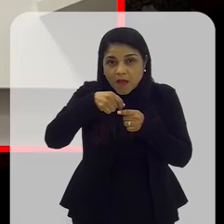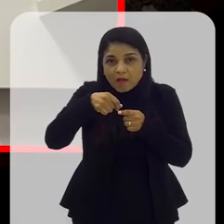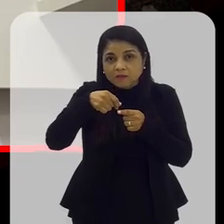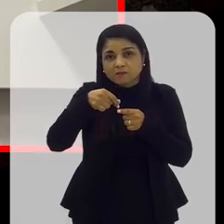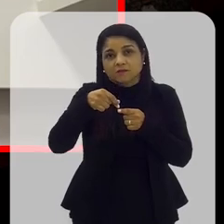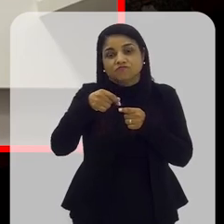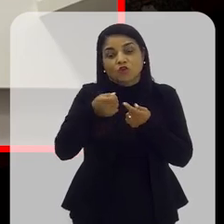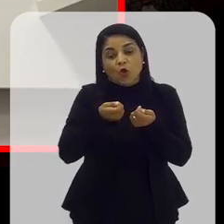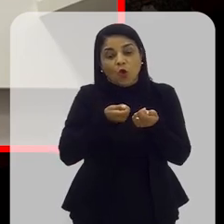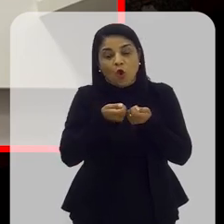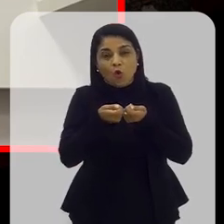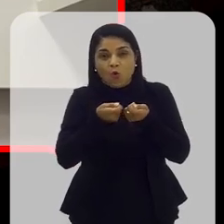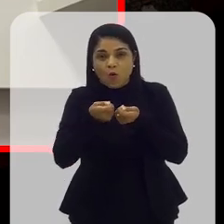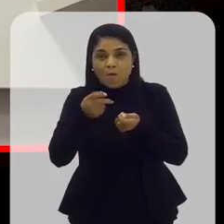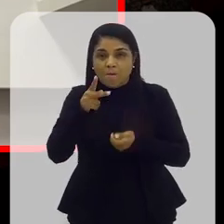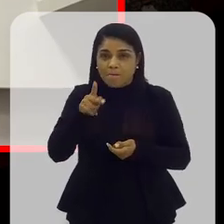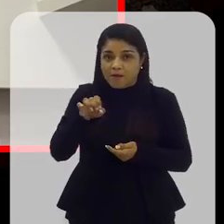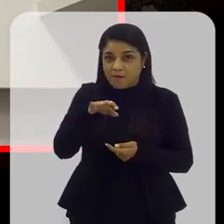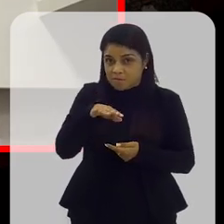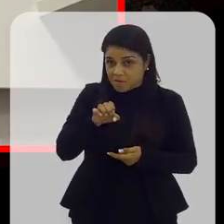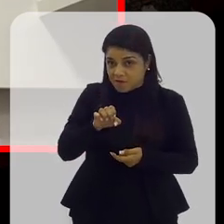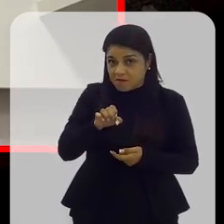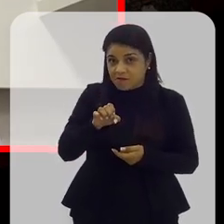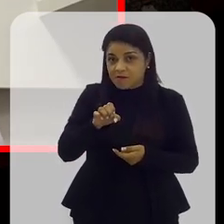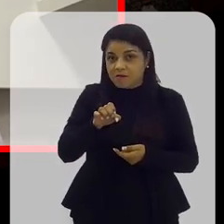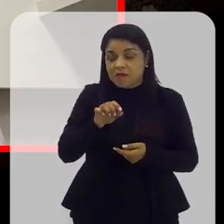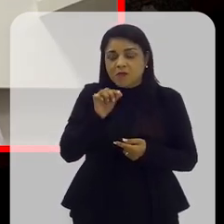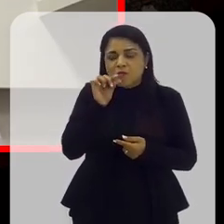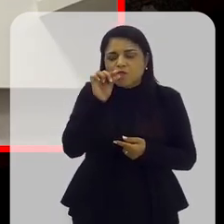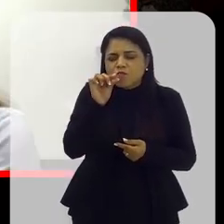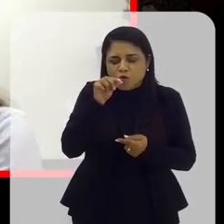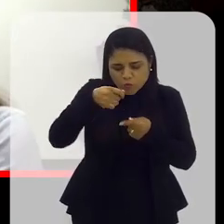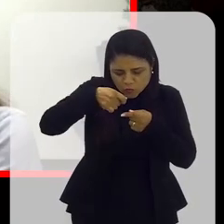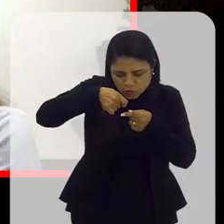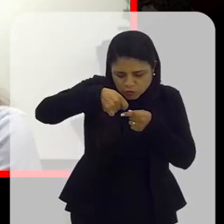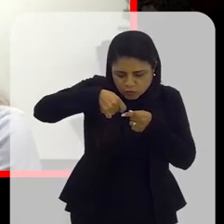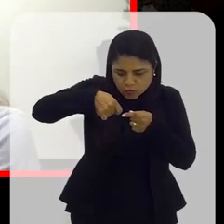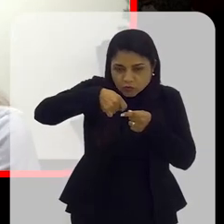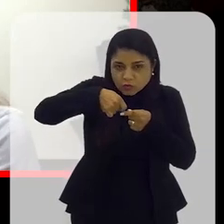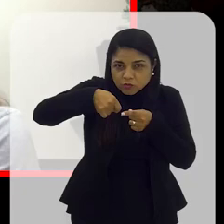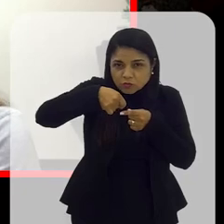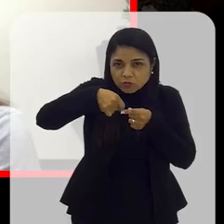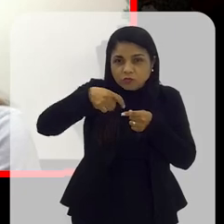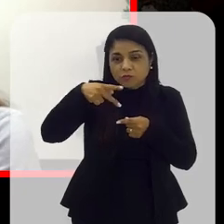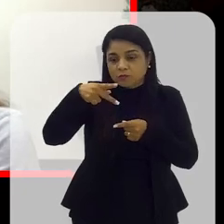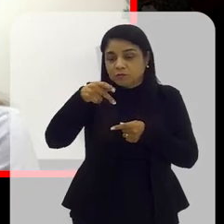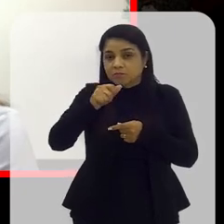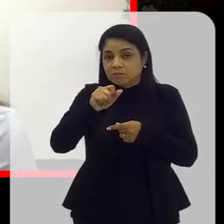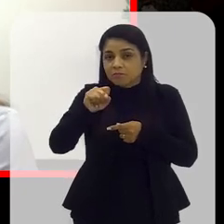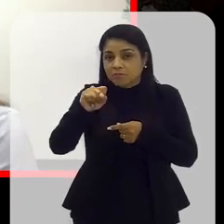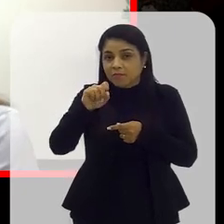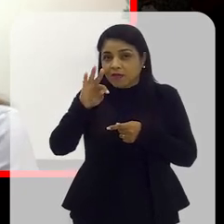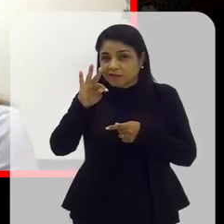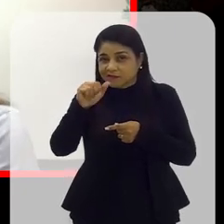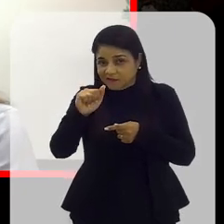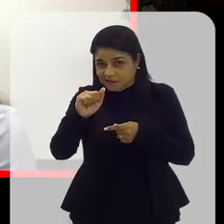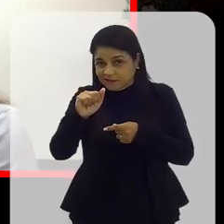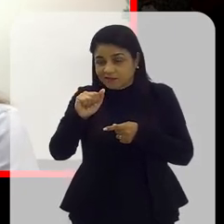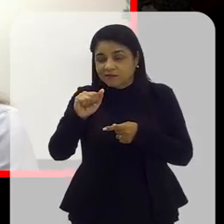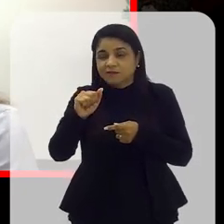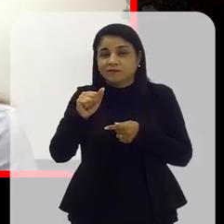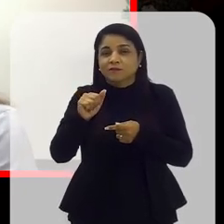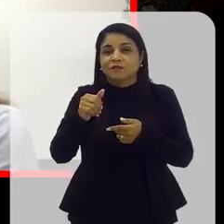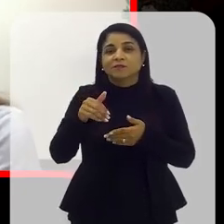pasta tem que ser controlada pelos pais, porque é muito pouca pasta, né? Principalmente nos